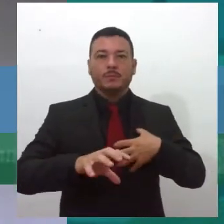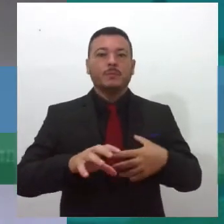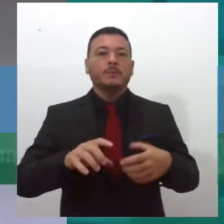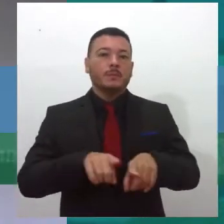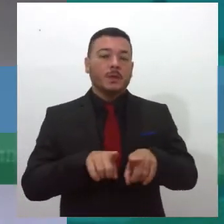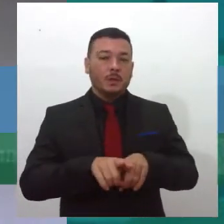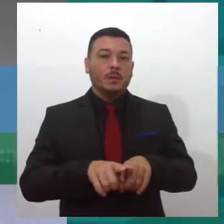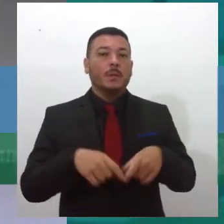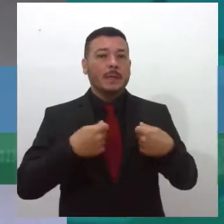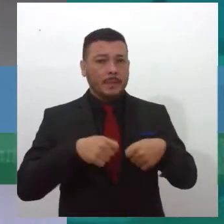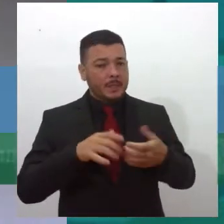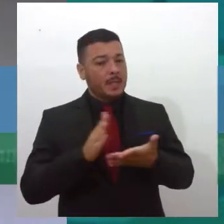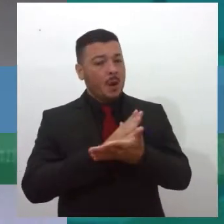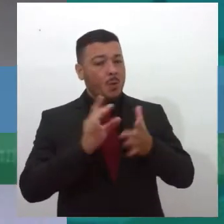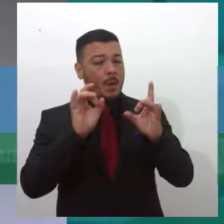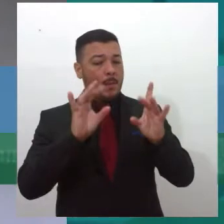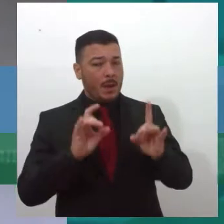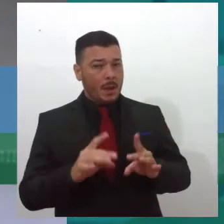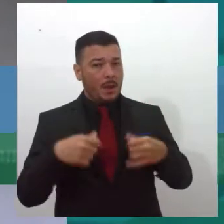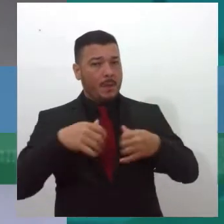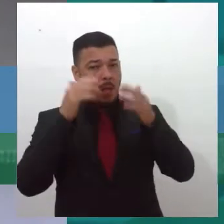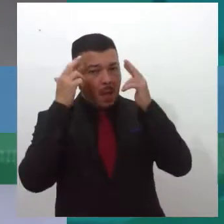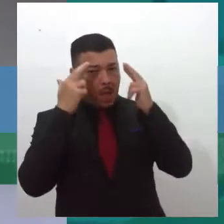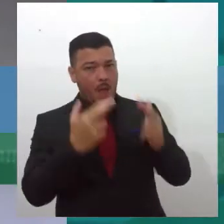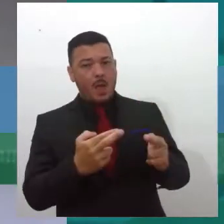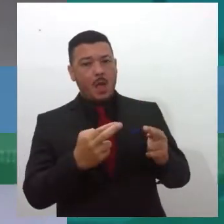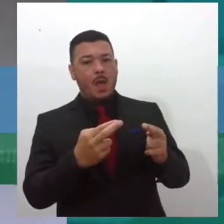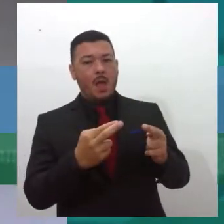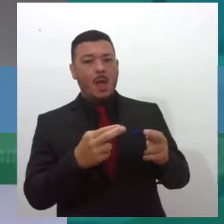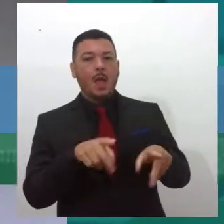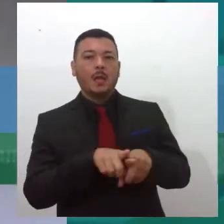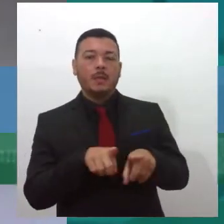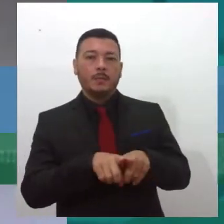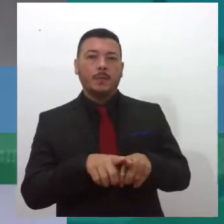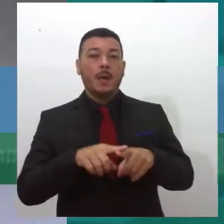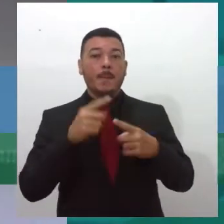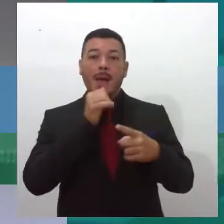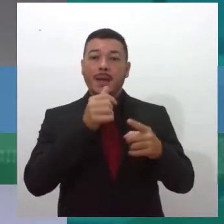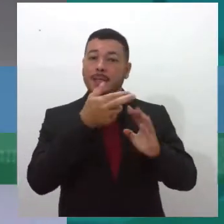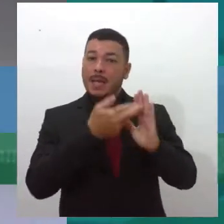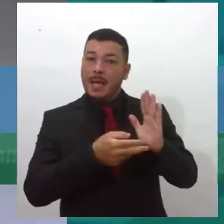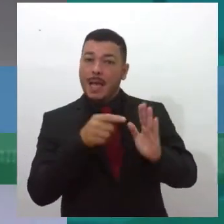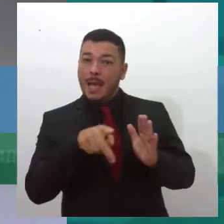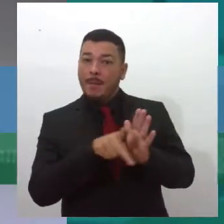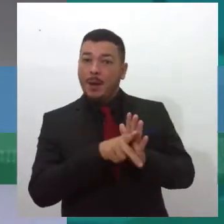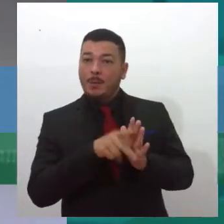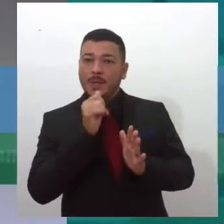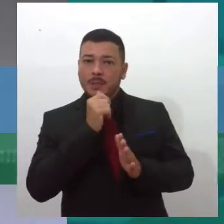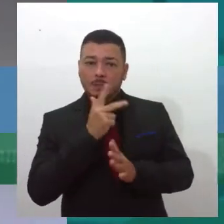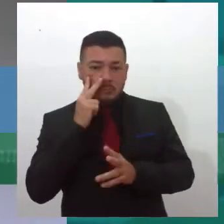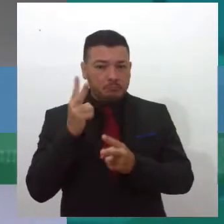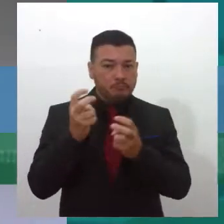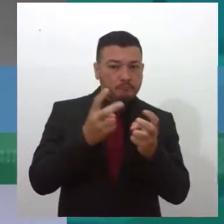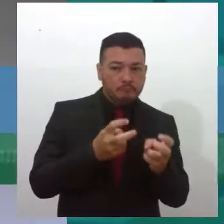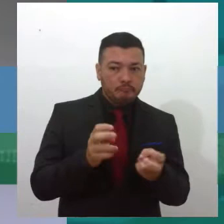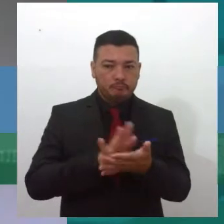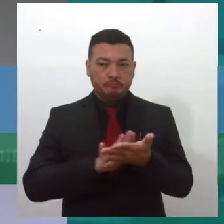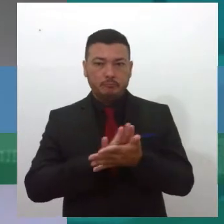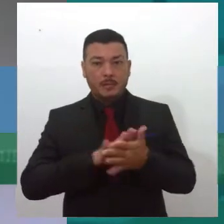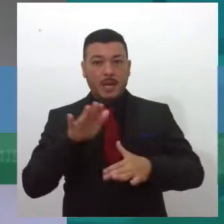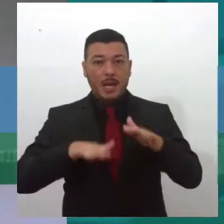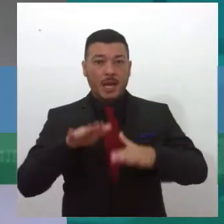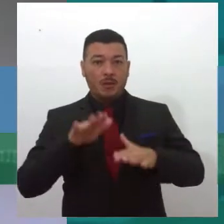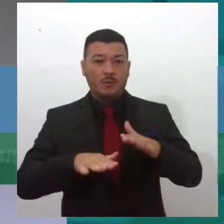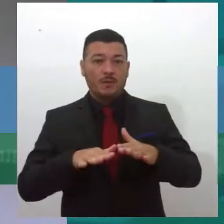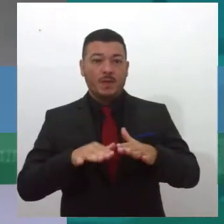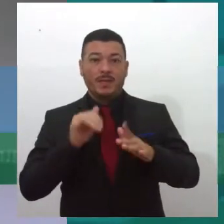ser levadas em conta, né? Só que não são, muitas vezes, aquelas particularidades aparentes, né? Como muitas vezes acontecem